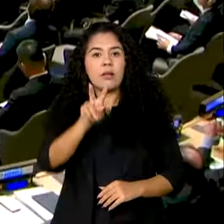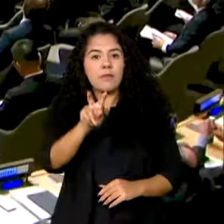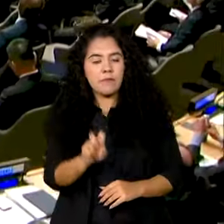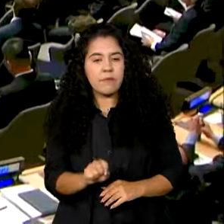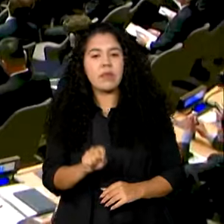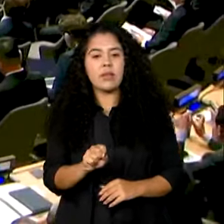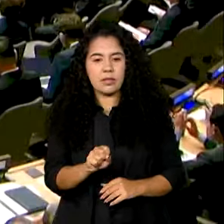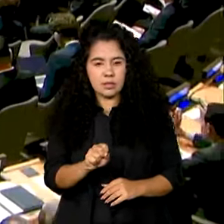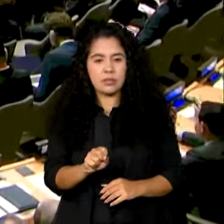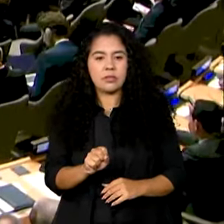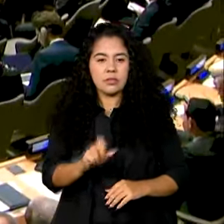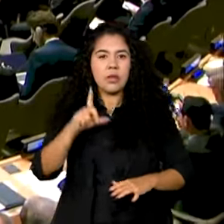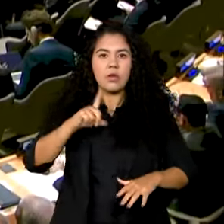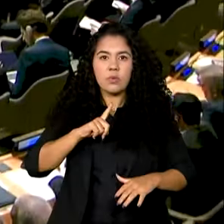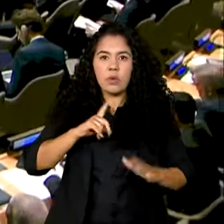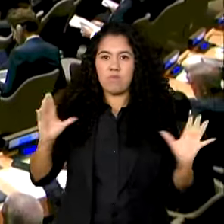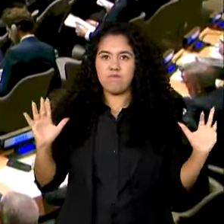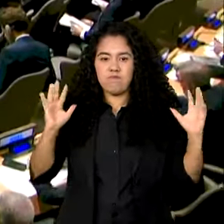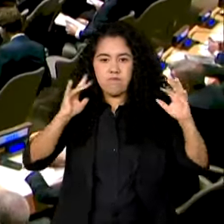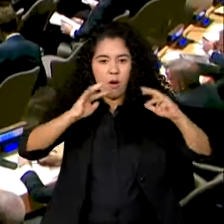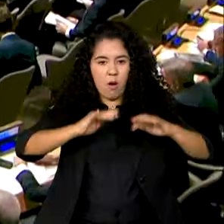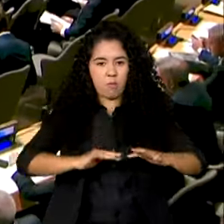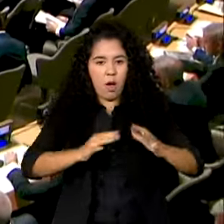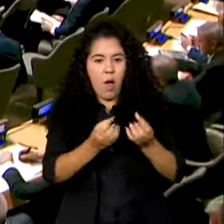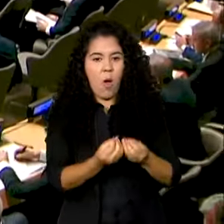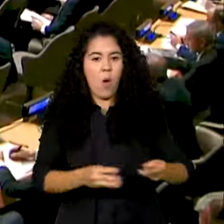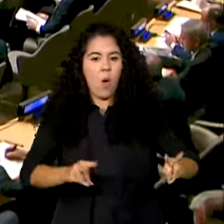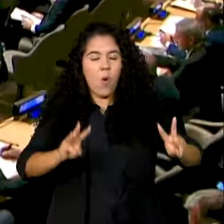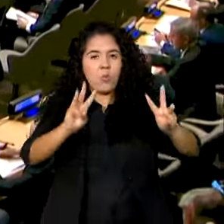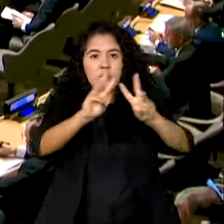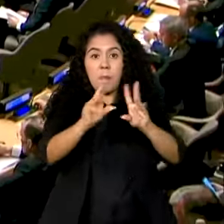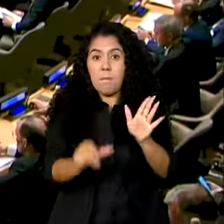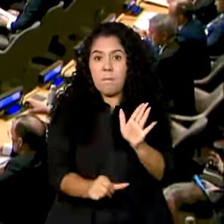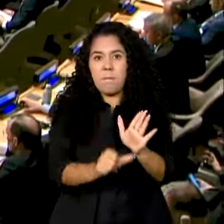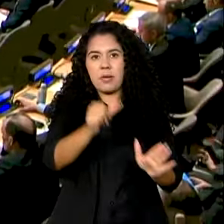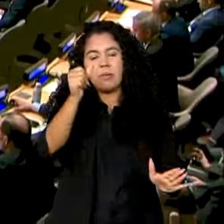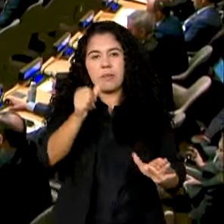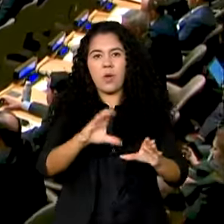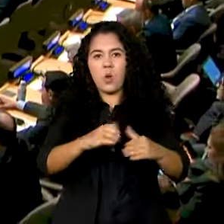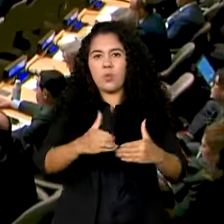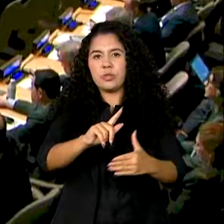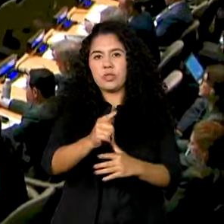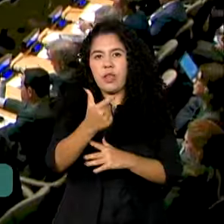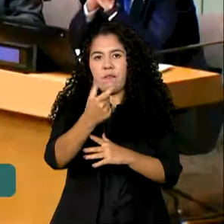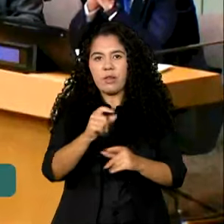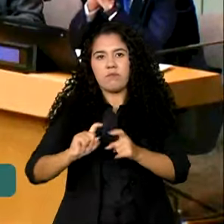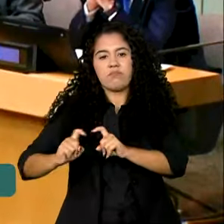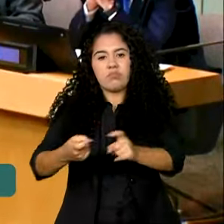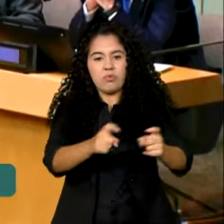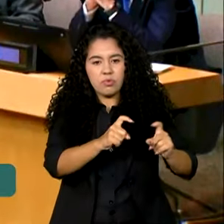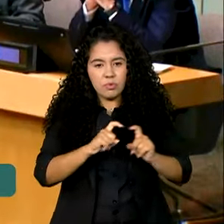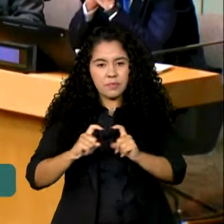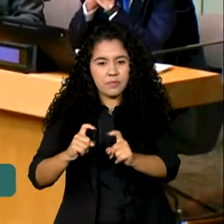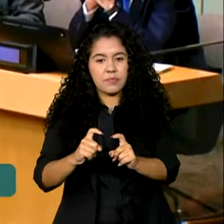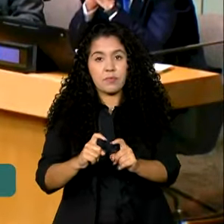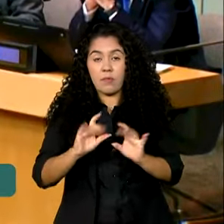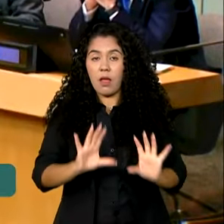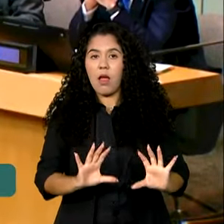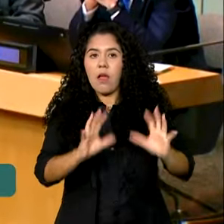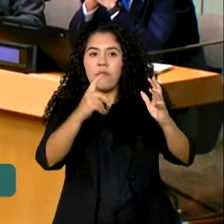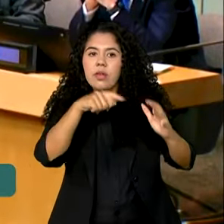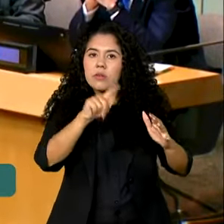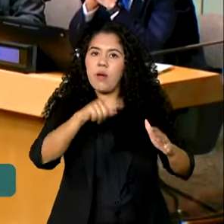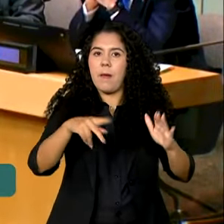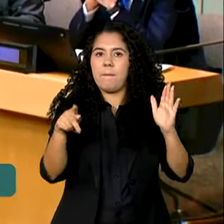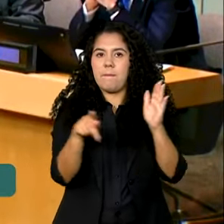sede das Nações Unidas, no encontro aberto a todos os 193 membros da ONU. O evento é a iniciativa